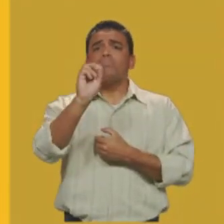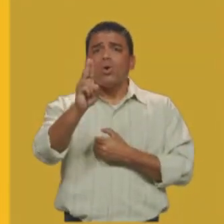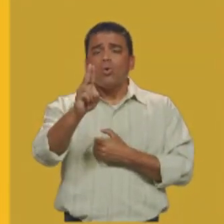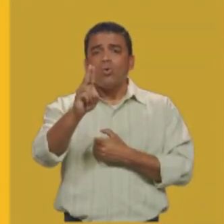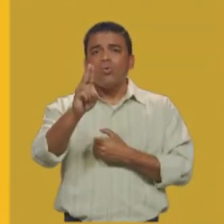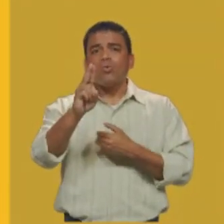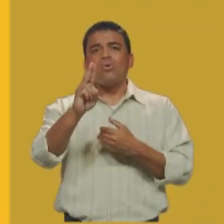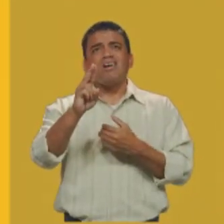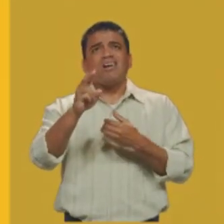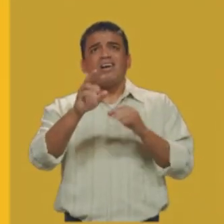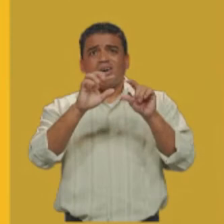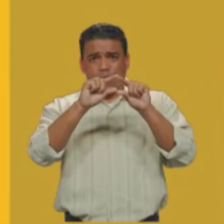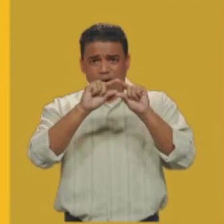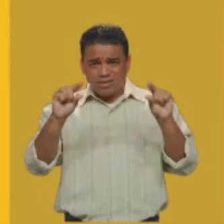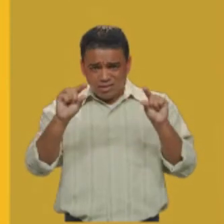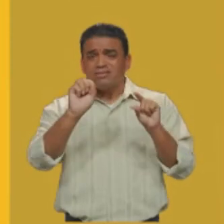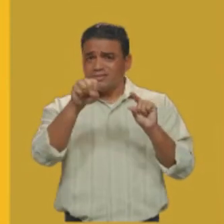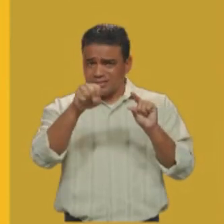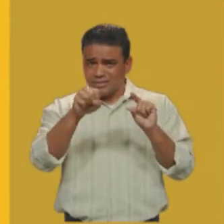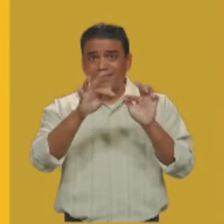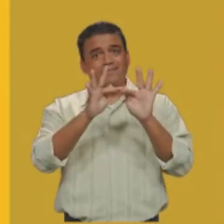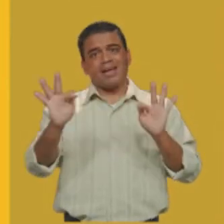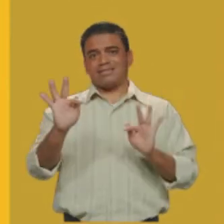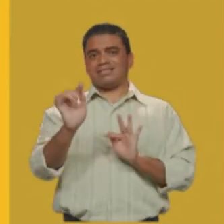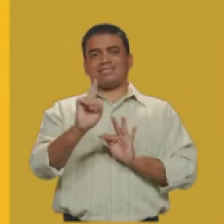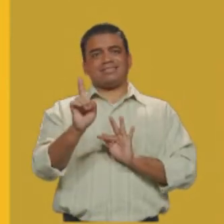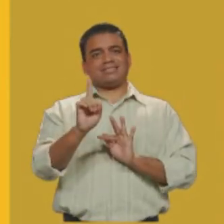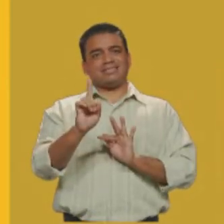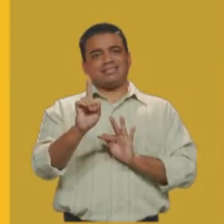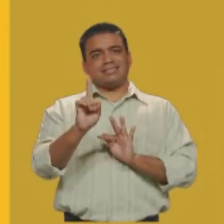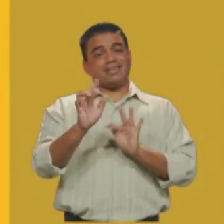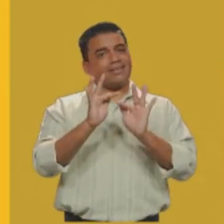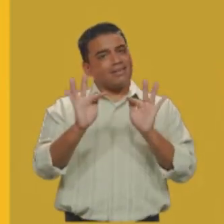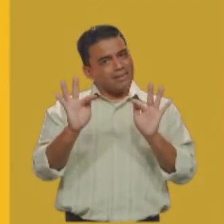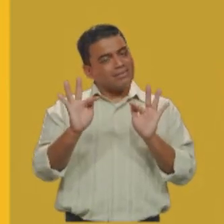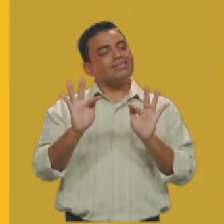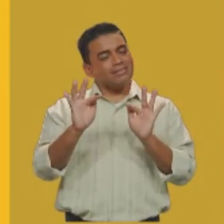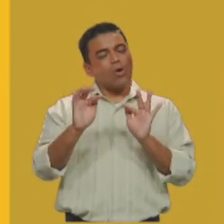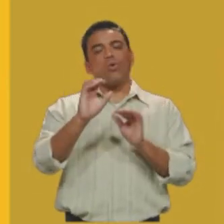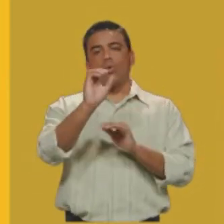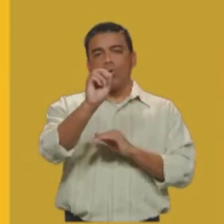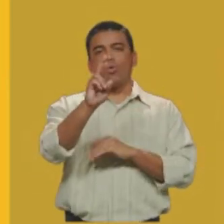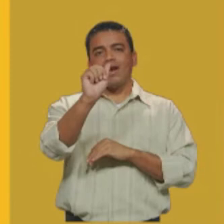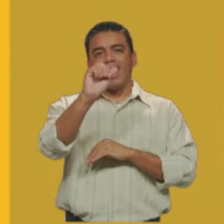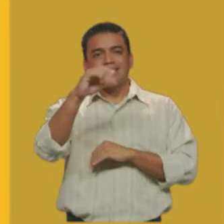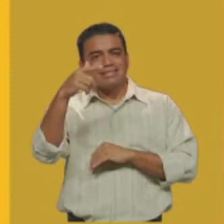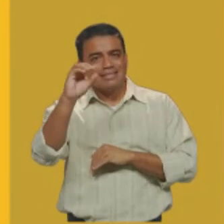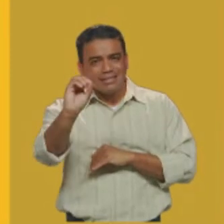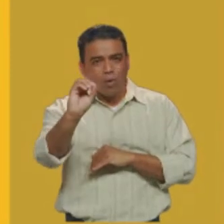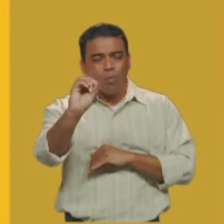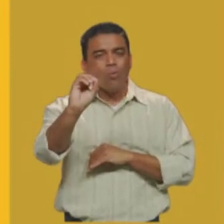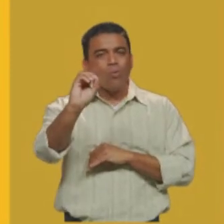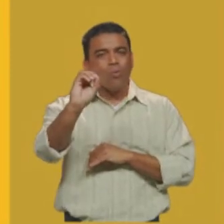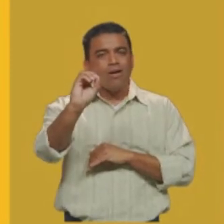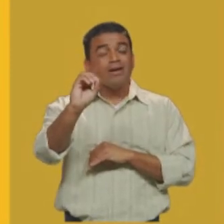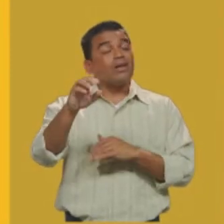Mas é frase? Tem sentido completo? Então, aqui nós temos um exemplo de oração, que às